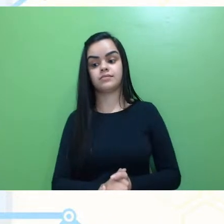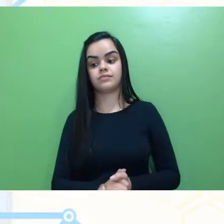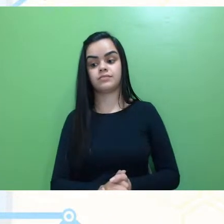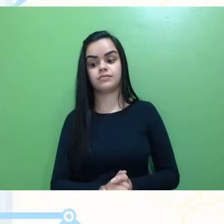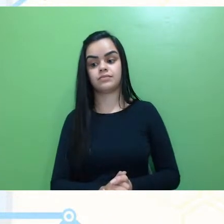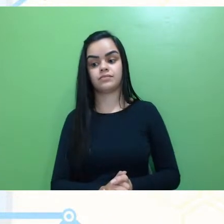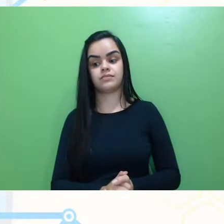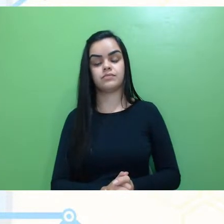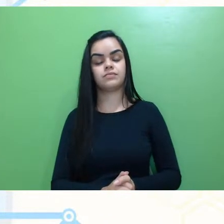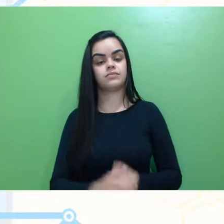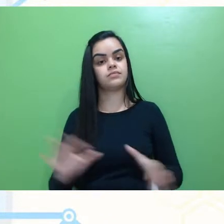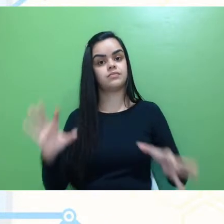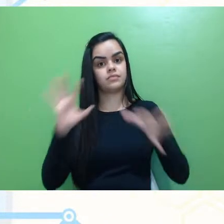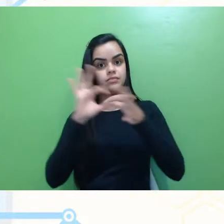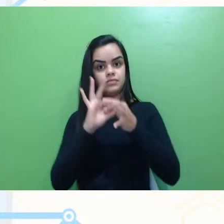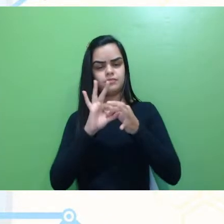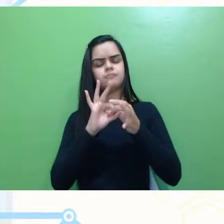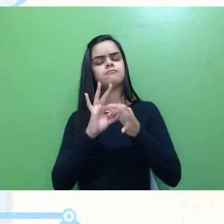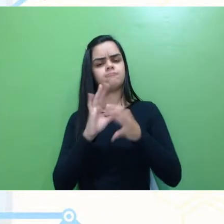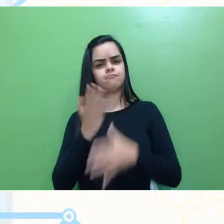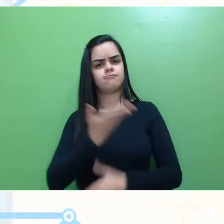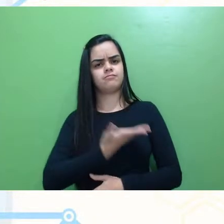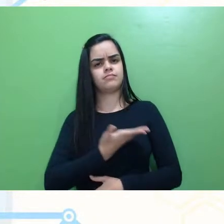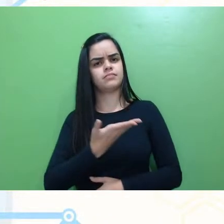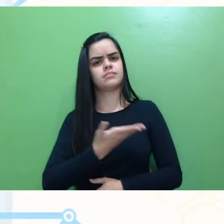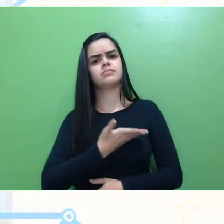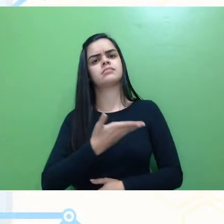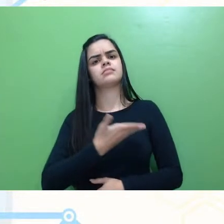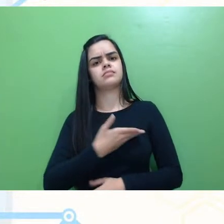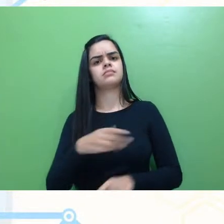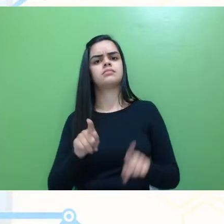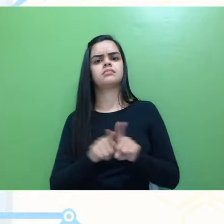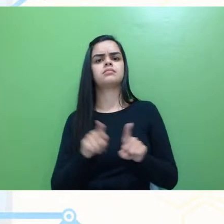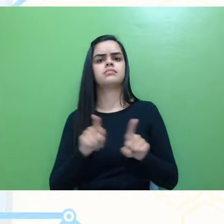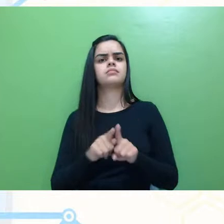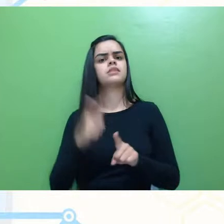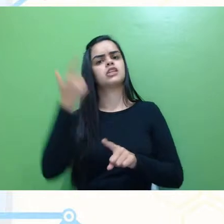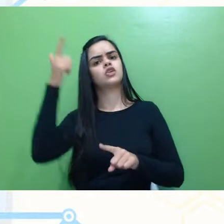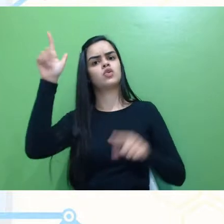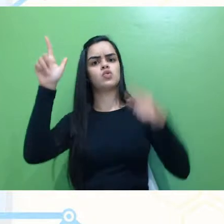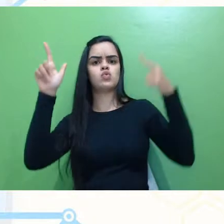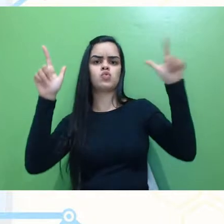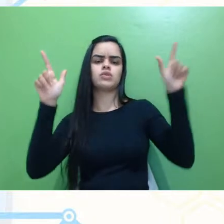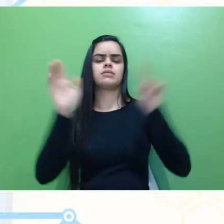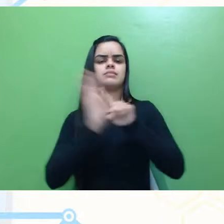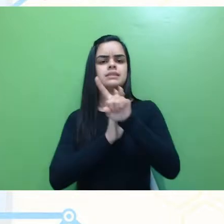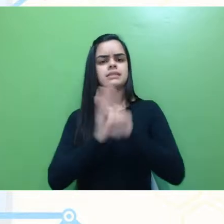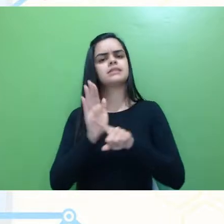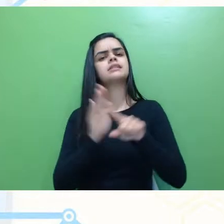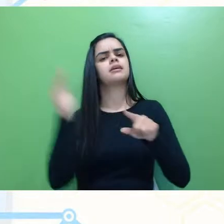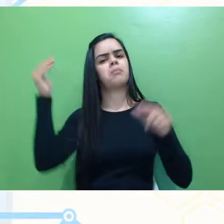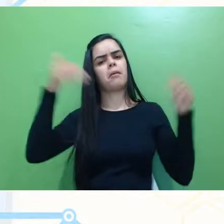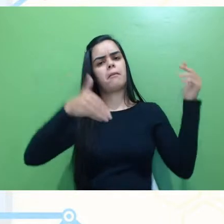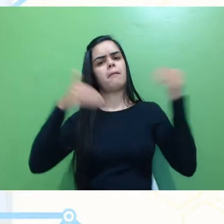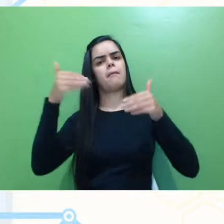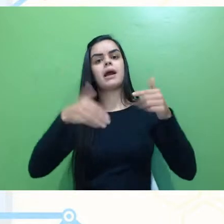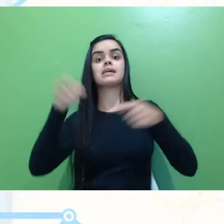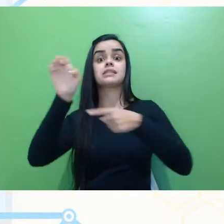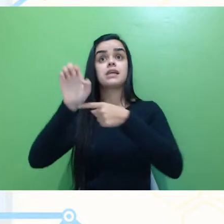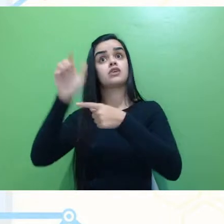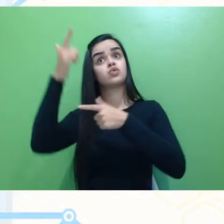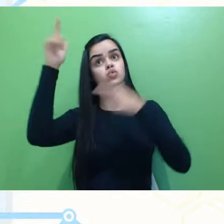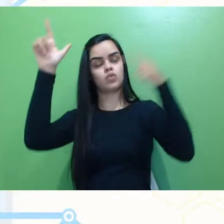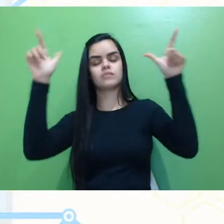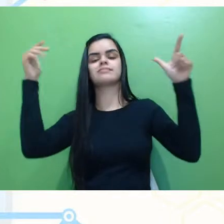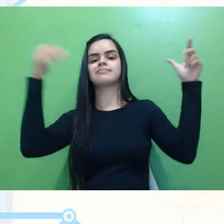de parceiros e parceiras, de entidades, de outras instituições de pesquisa de outros estados, inclusive,